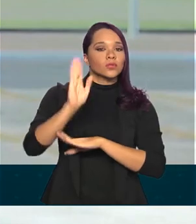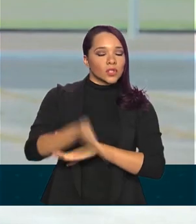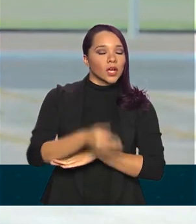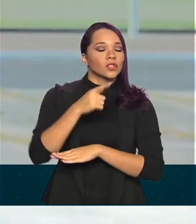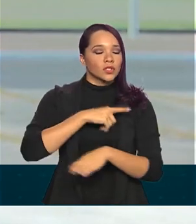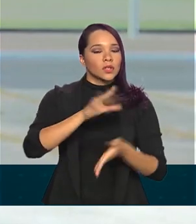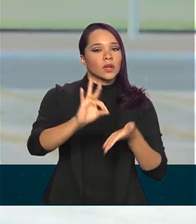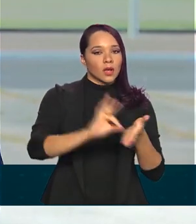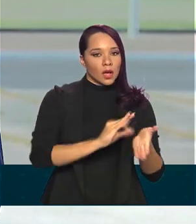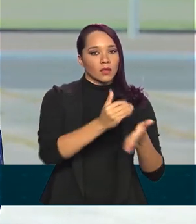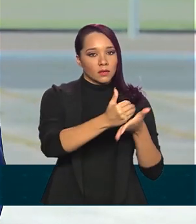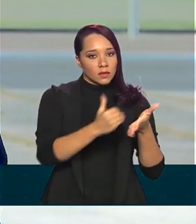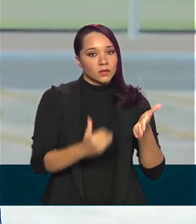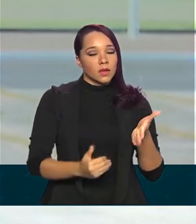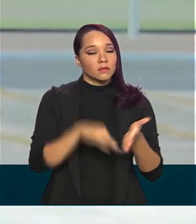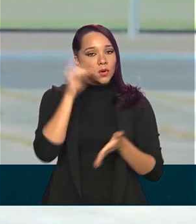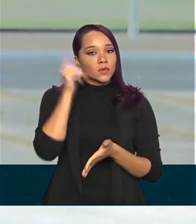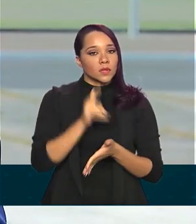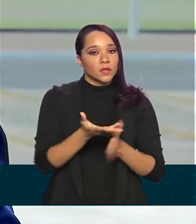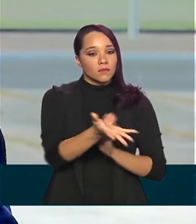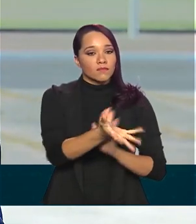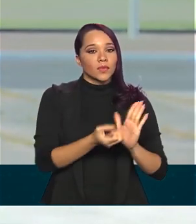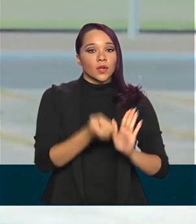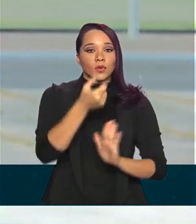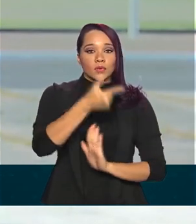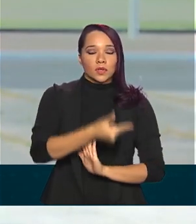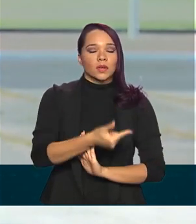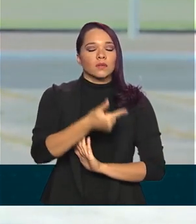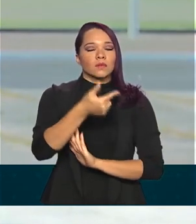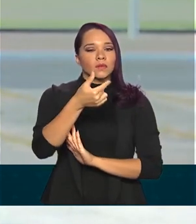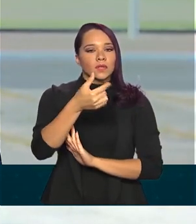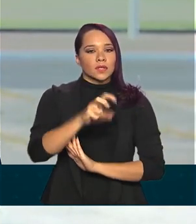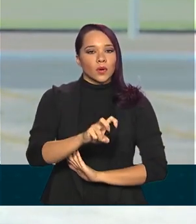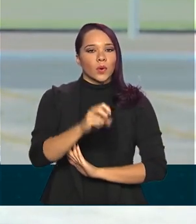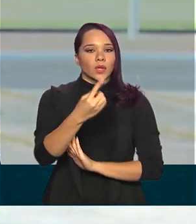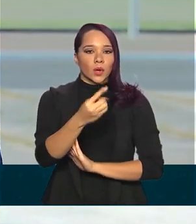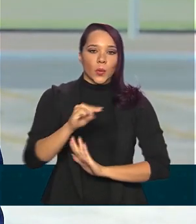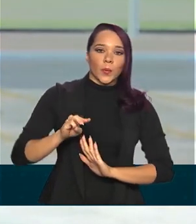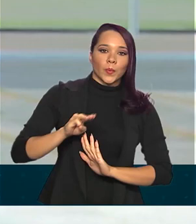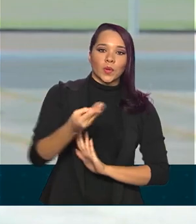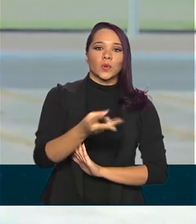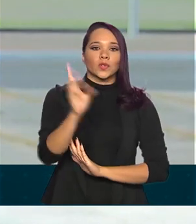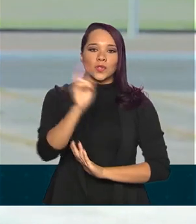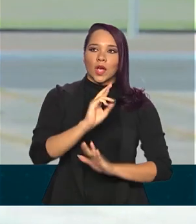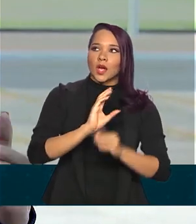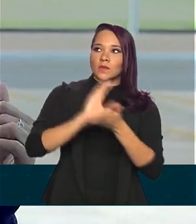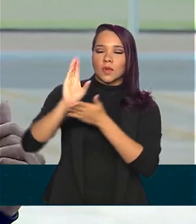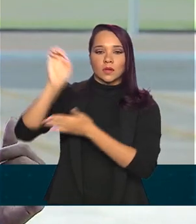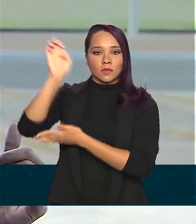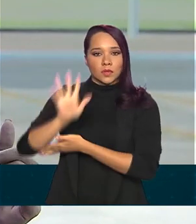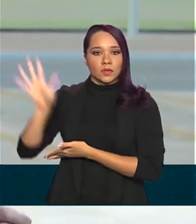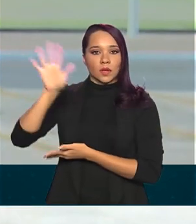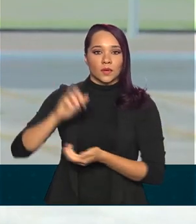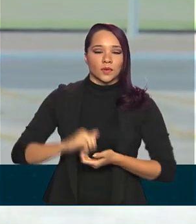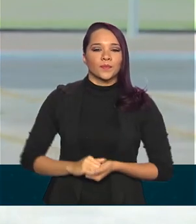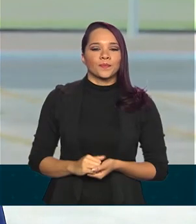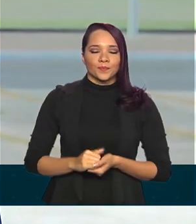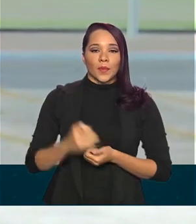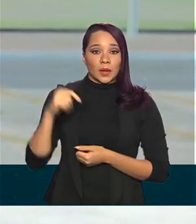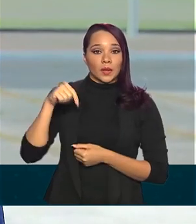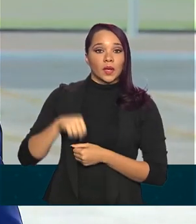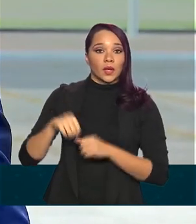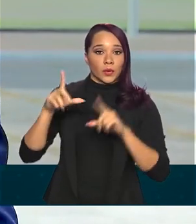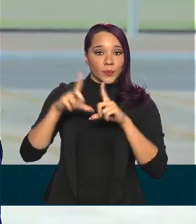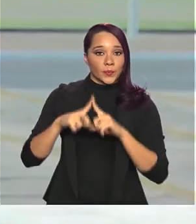credenciadas para receber um total de R$ 251 milhões. E aqui no Palácio da